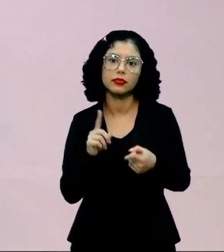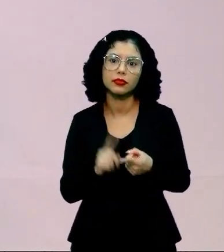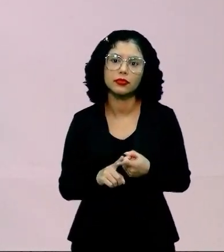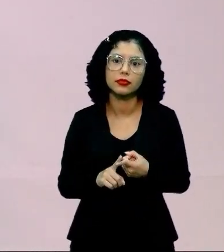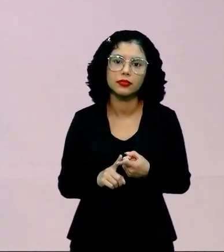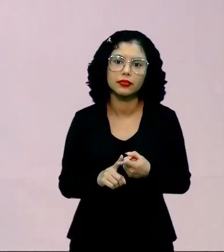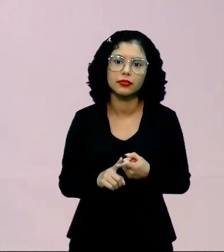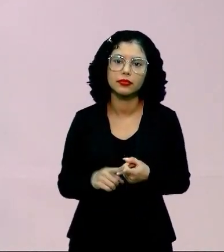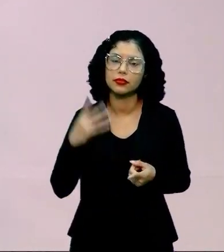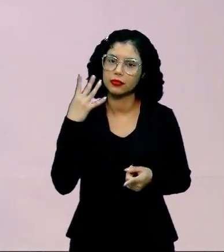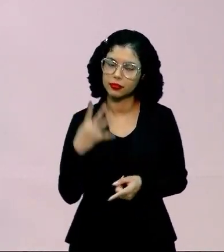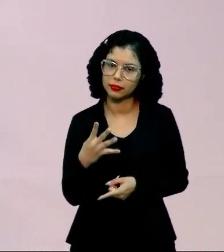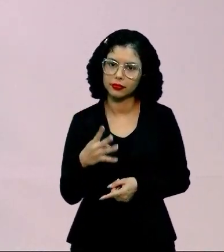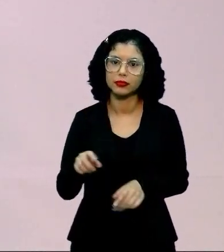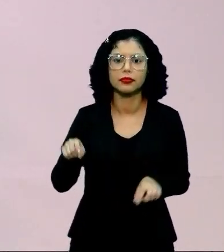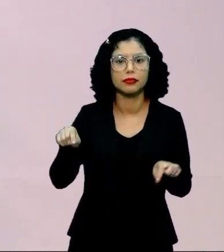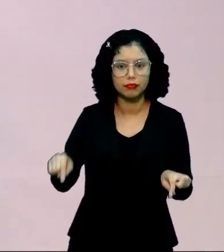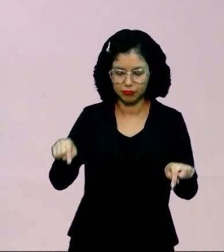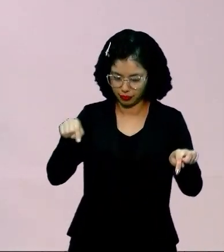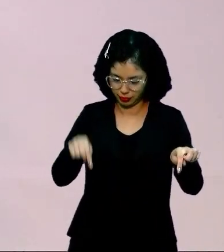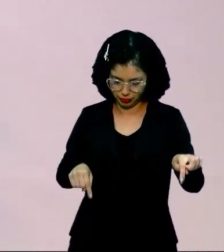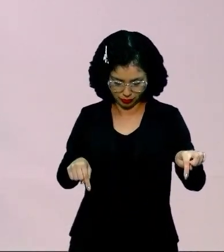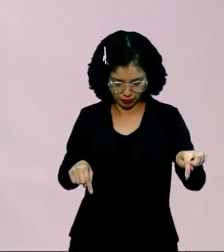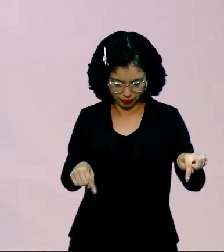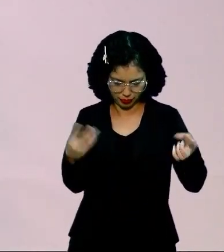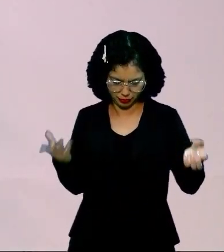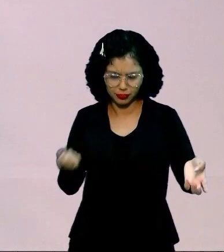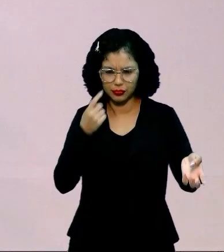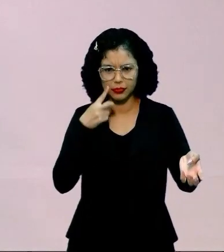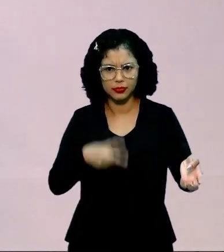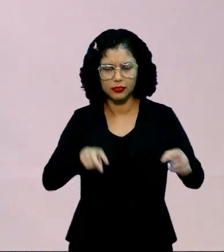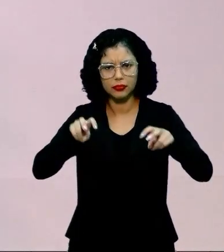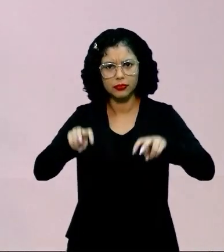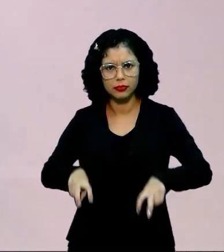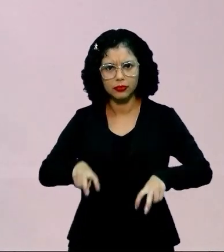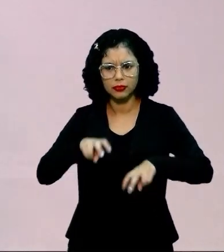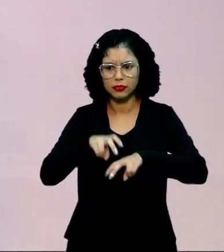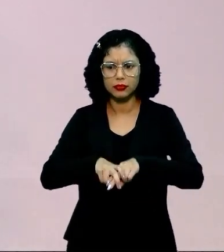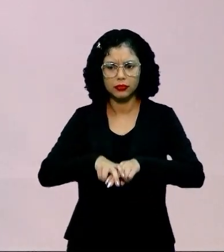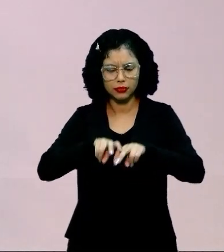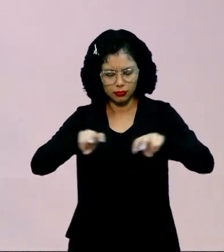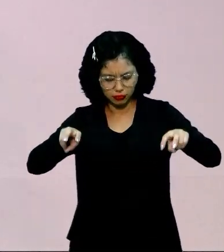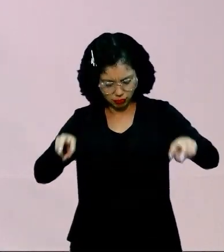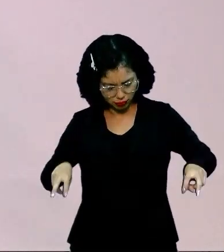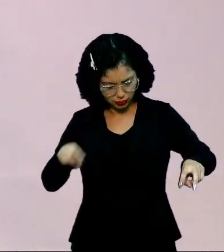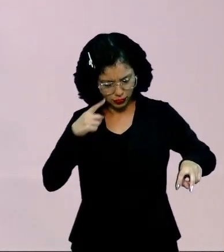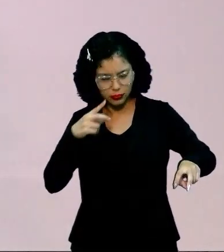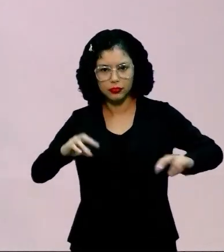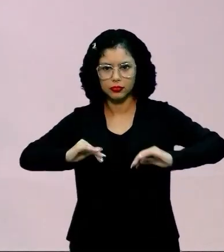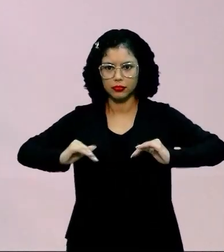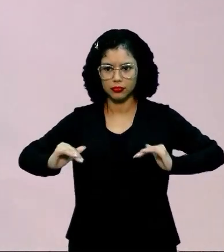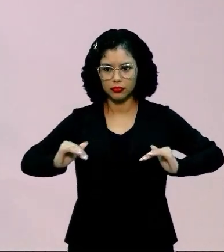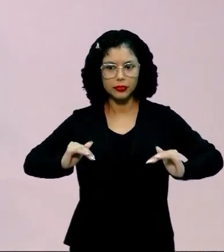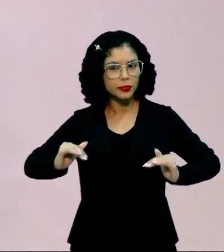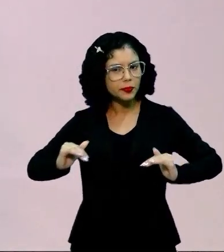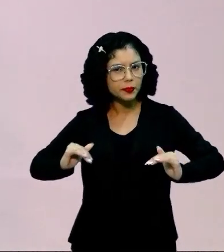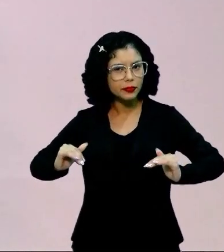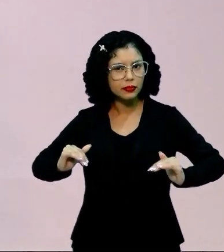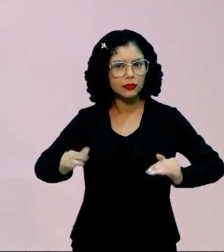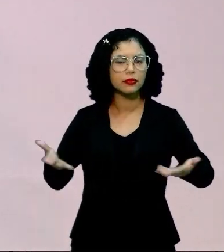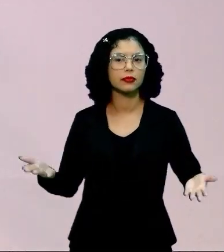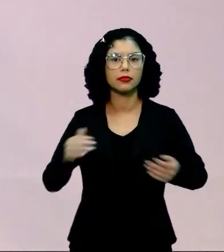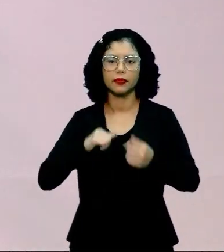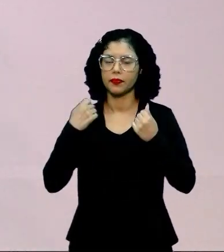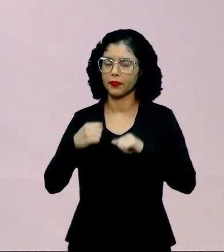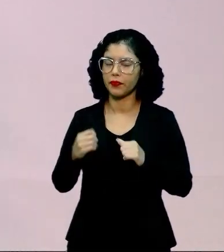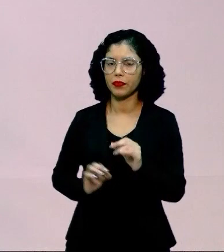colocar uma quarta perna naquele banco? Se eu colocar uma quarta perna naquele banco, eu teria que nivelar esse chama, eu